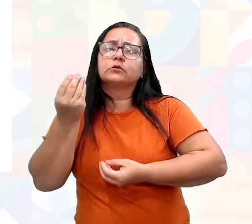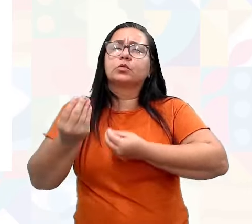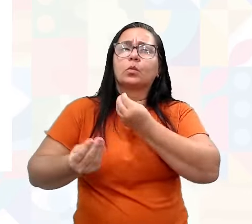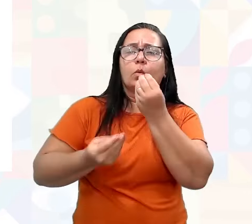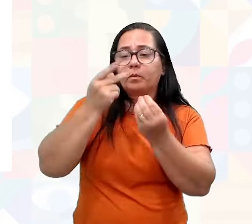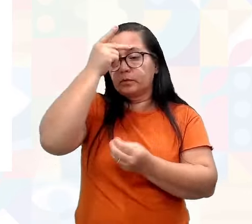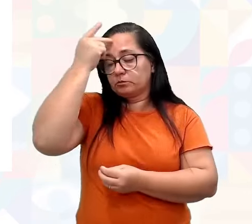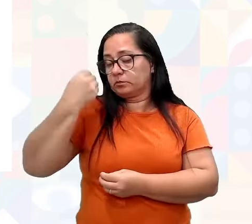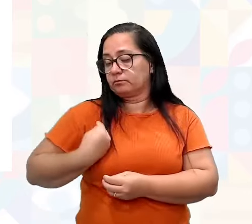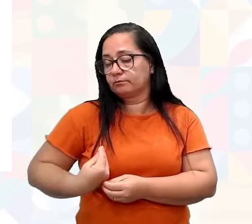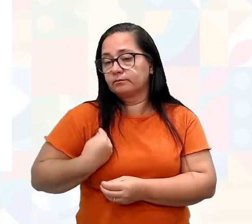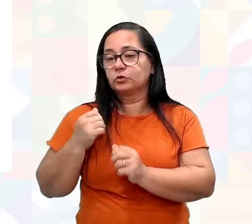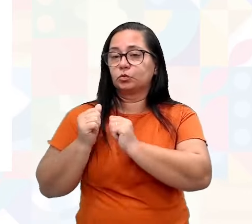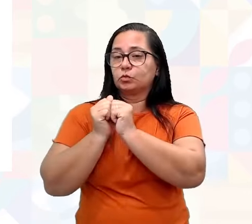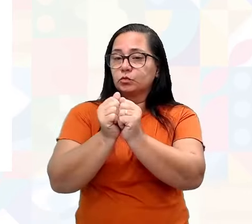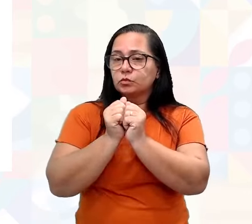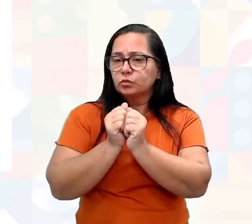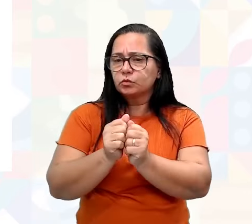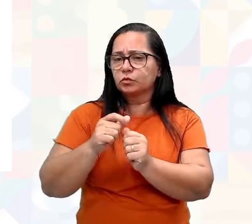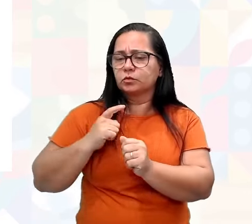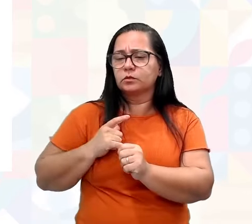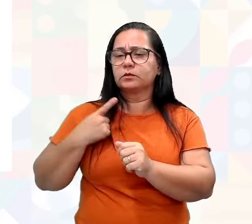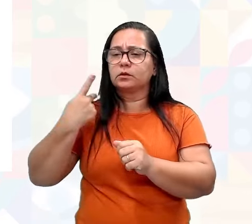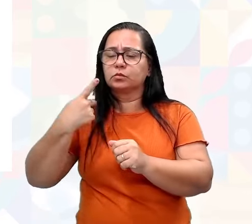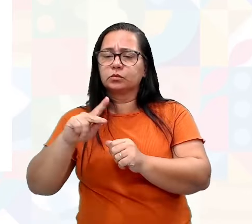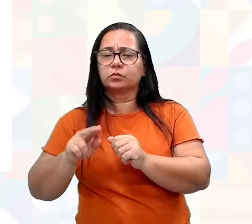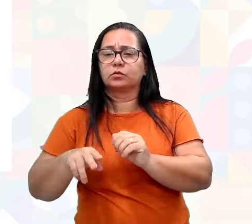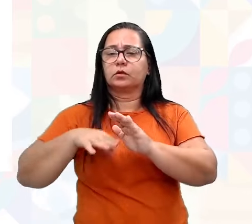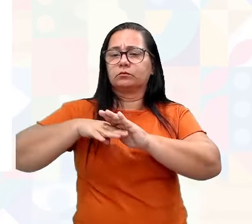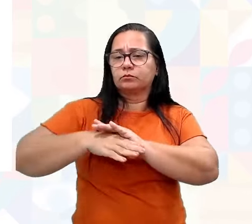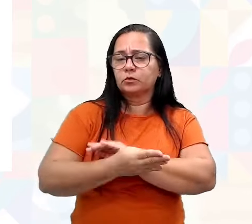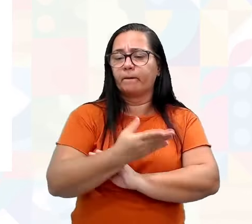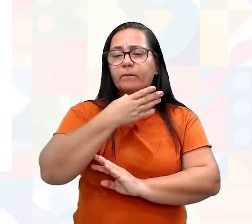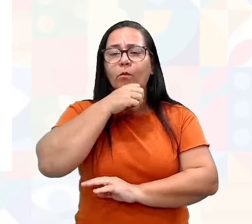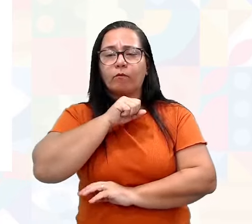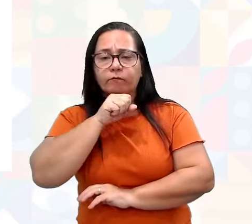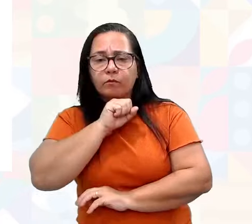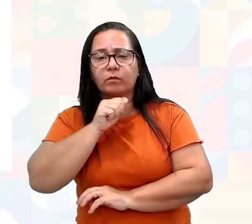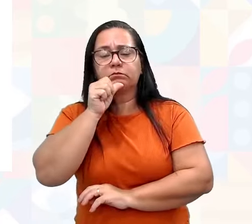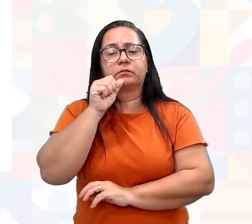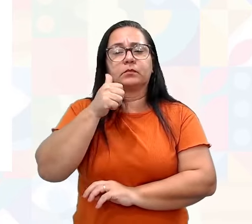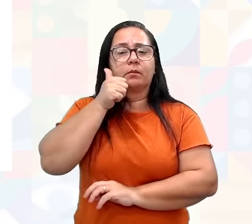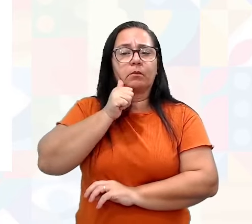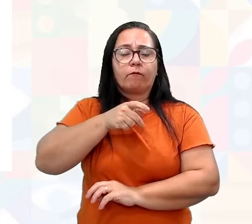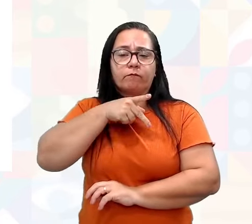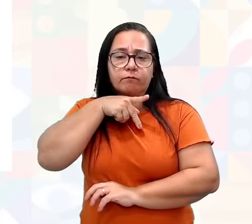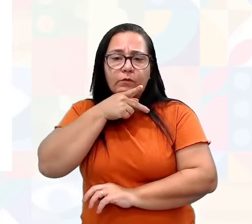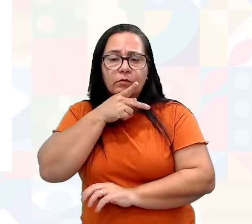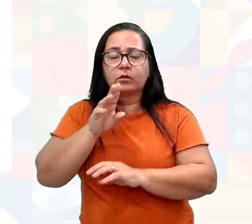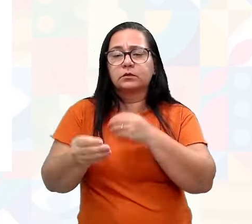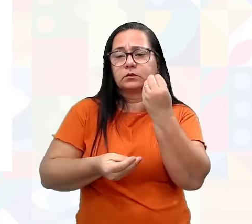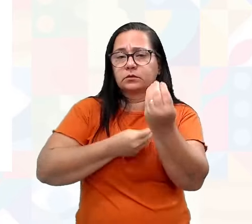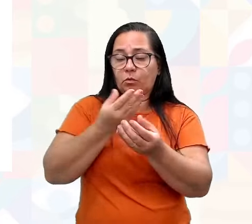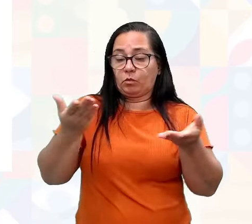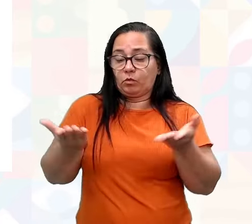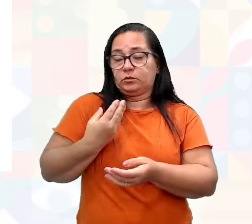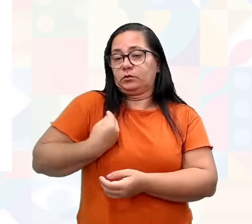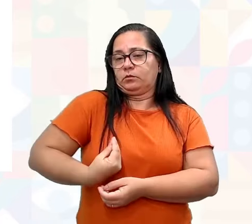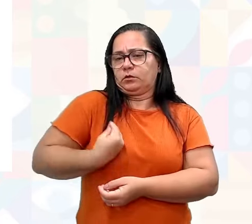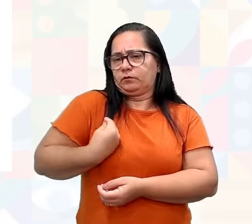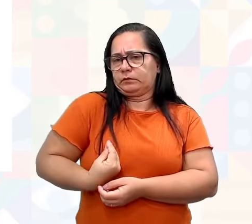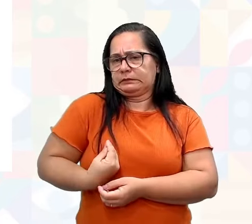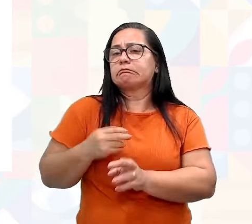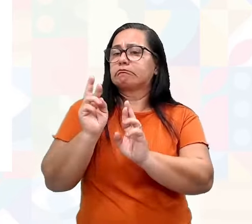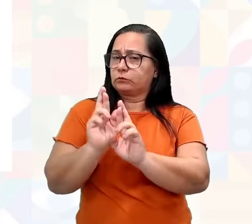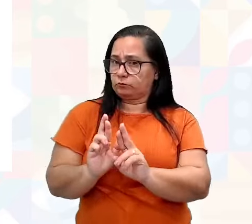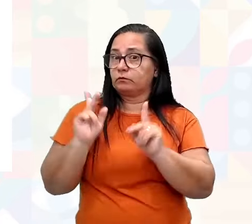vivia, com quem eu convivia, tinham seus princípios éticos, meus avós, meus bisavós. E hoje, na realidade que eu vivo, está um